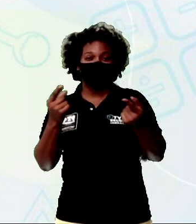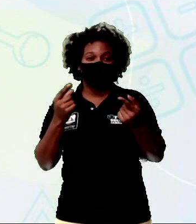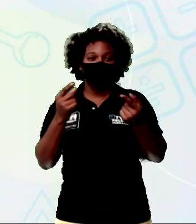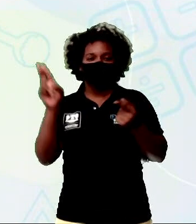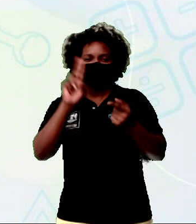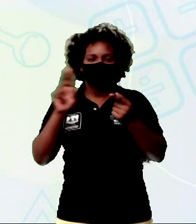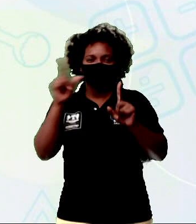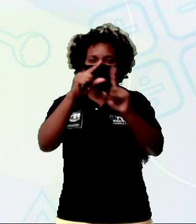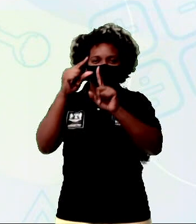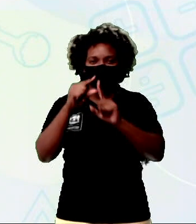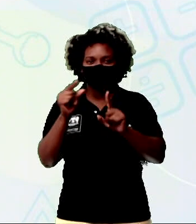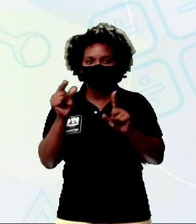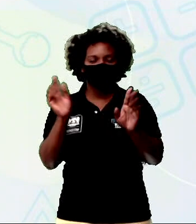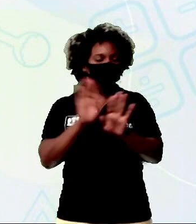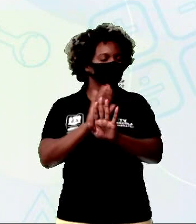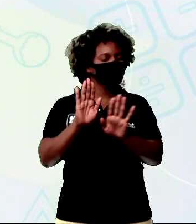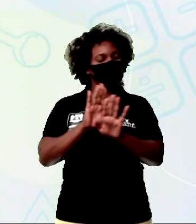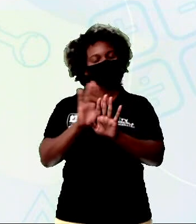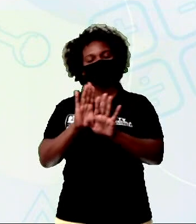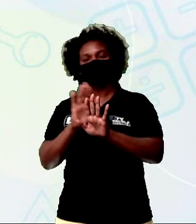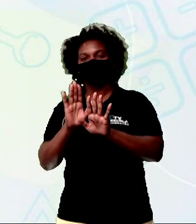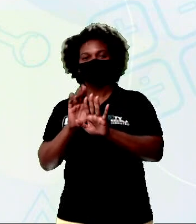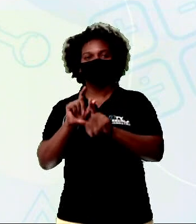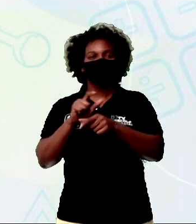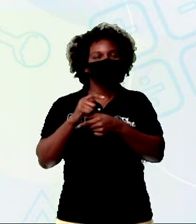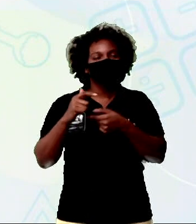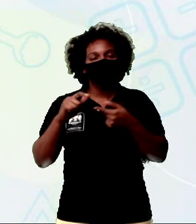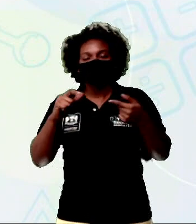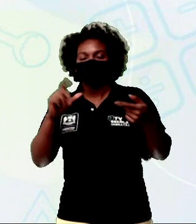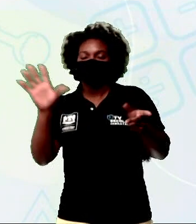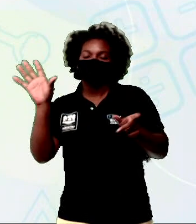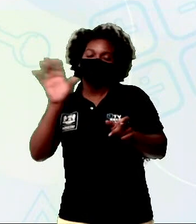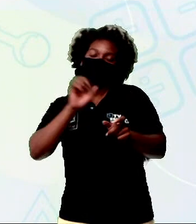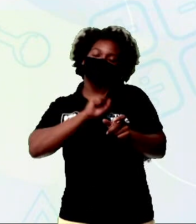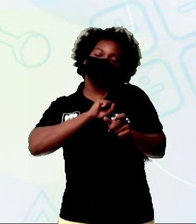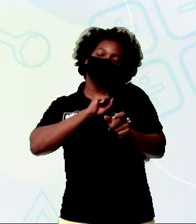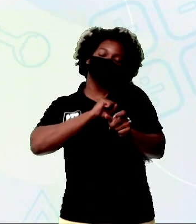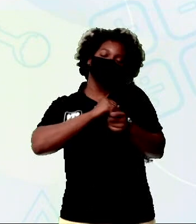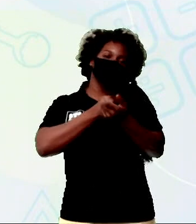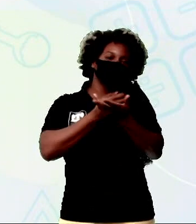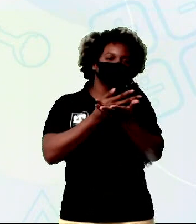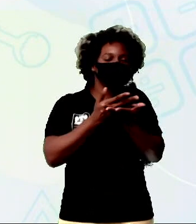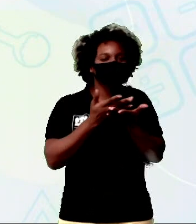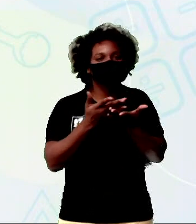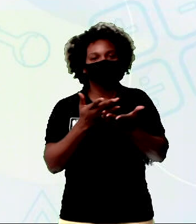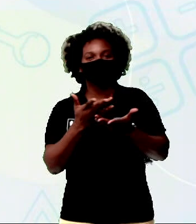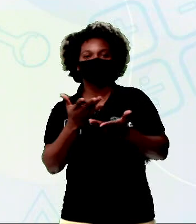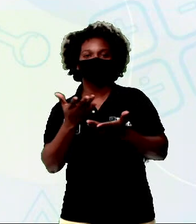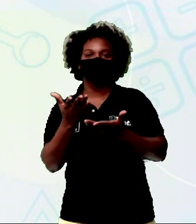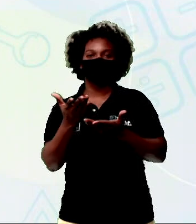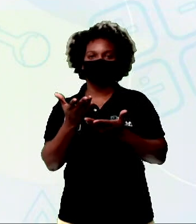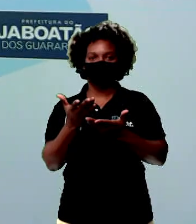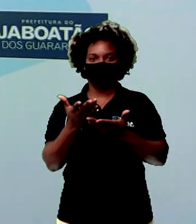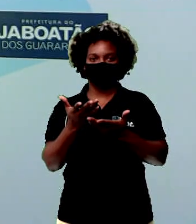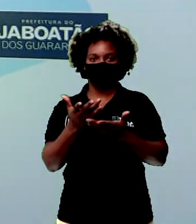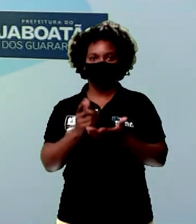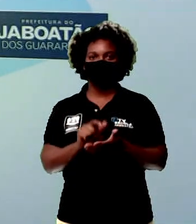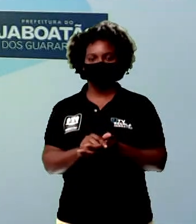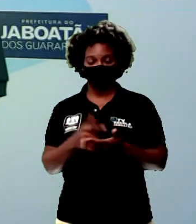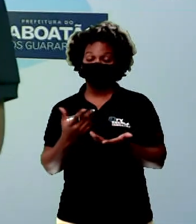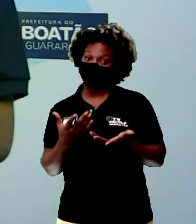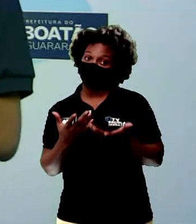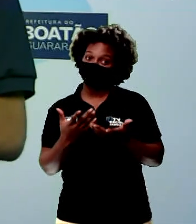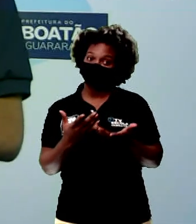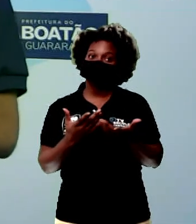não sei dizer, como é grande o meu amor por você. É, né?